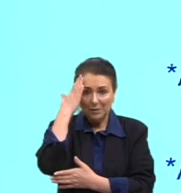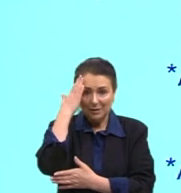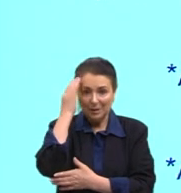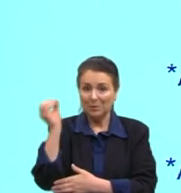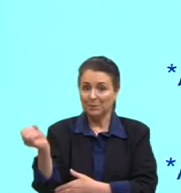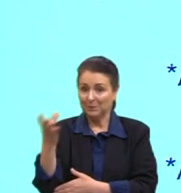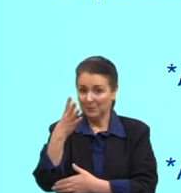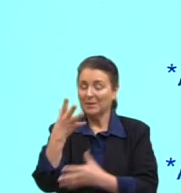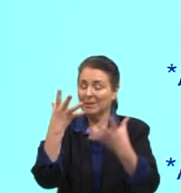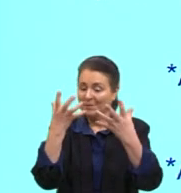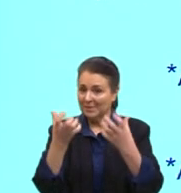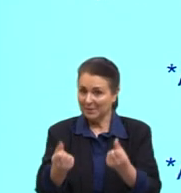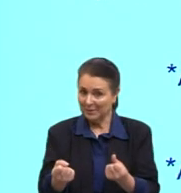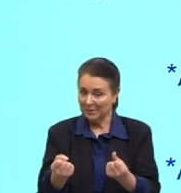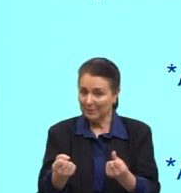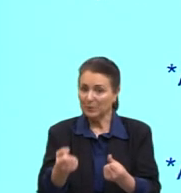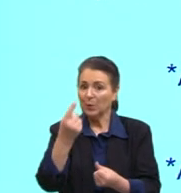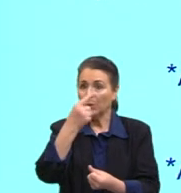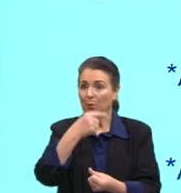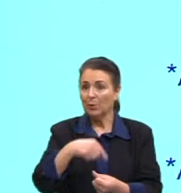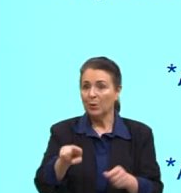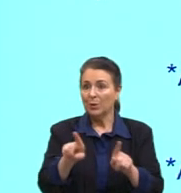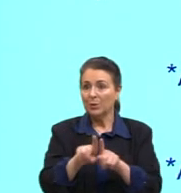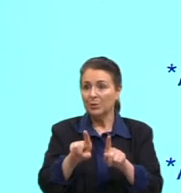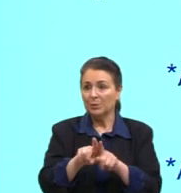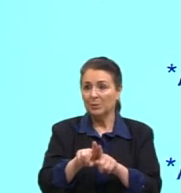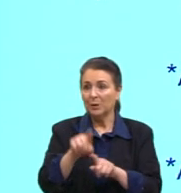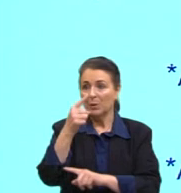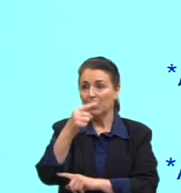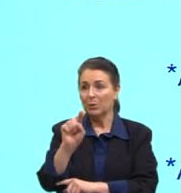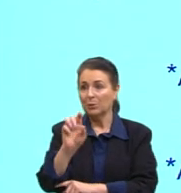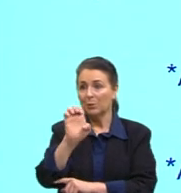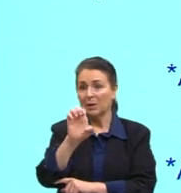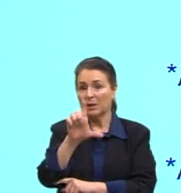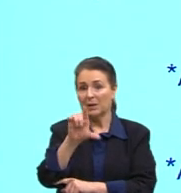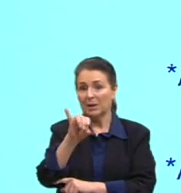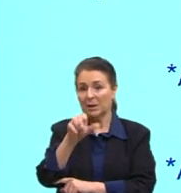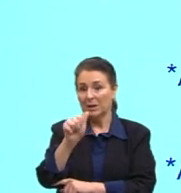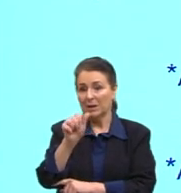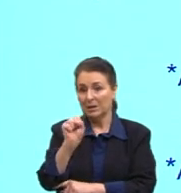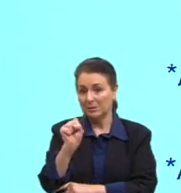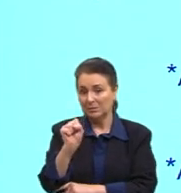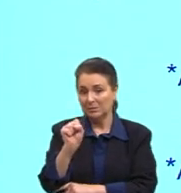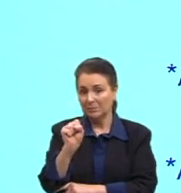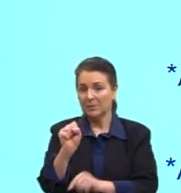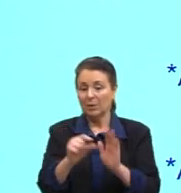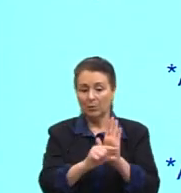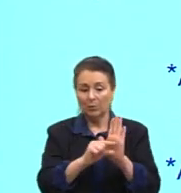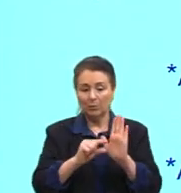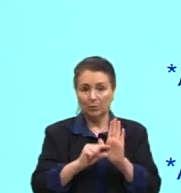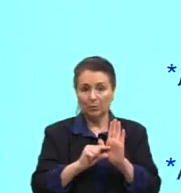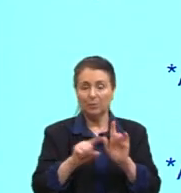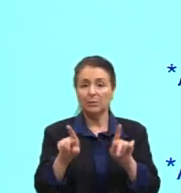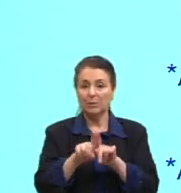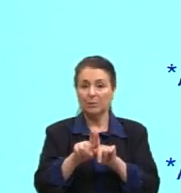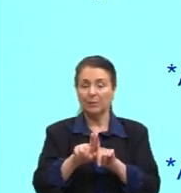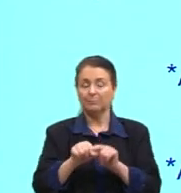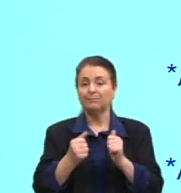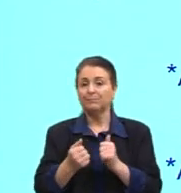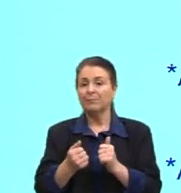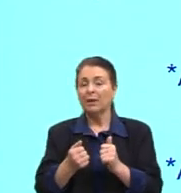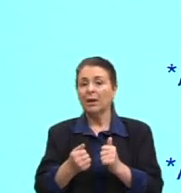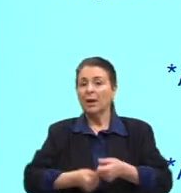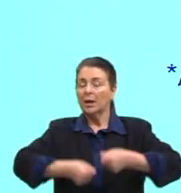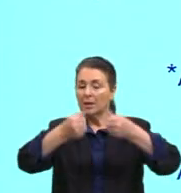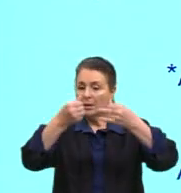Outro camarada também que vai falar sobre isso é o Norberto Elias. Ele vai questionar, por exemplo, na